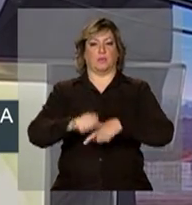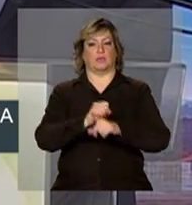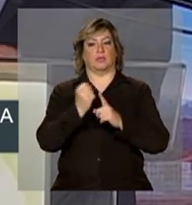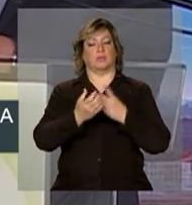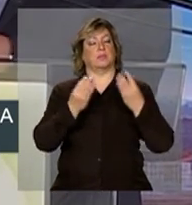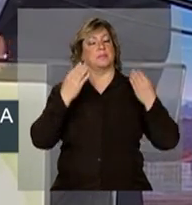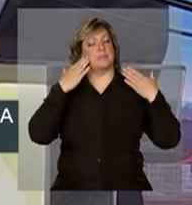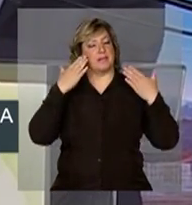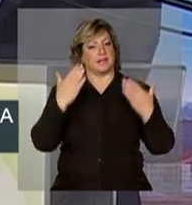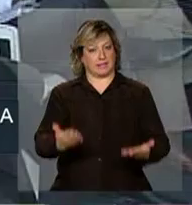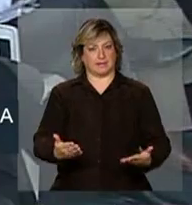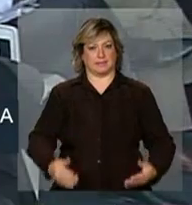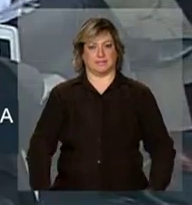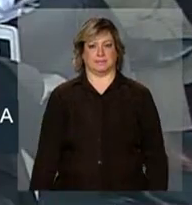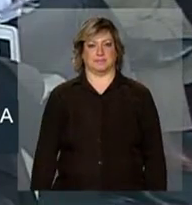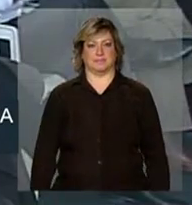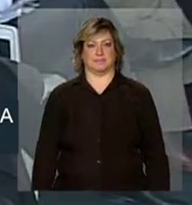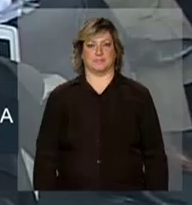muito obrigado